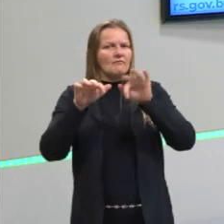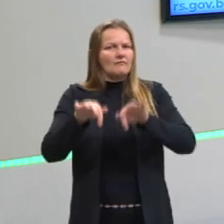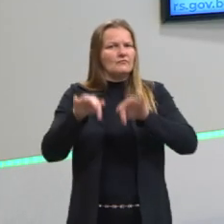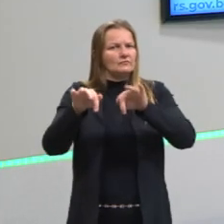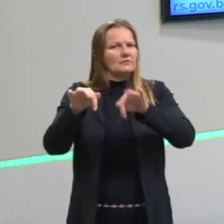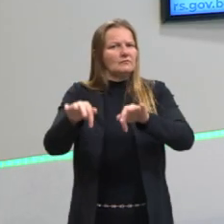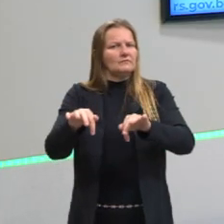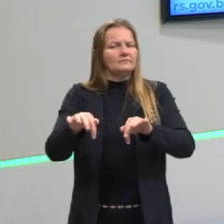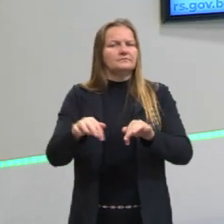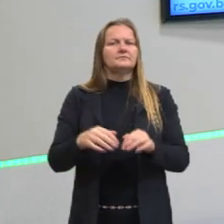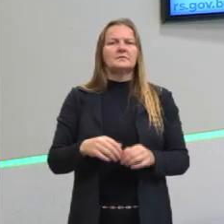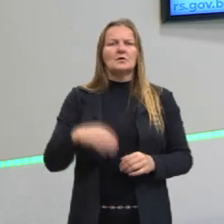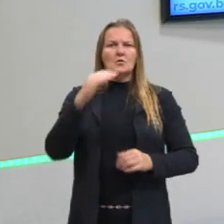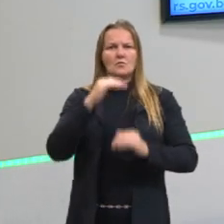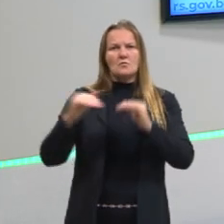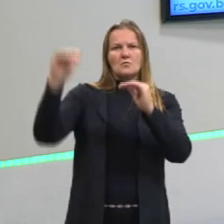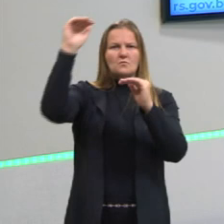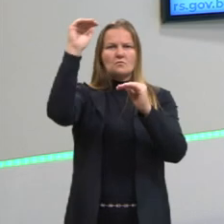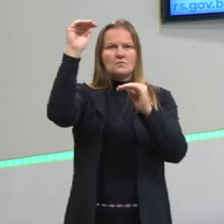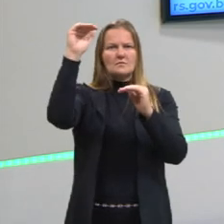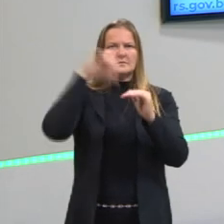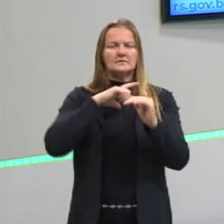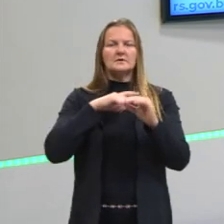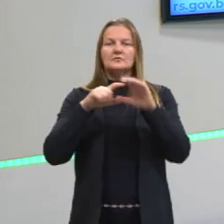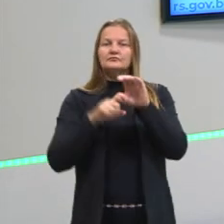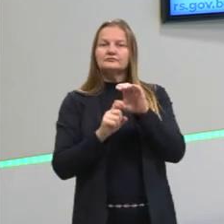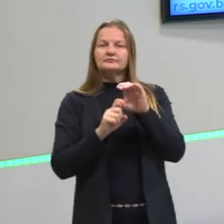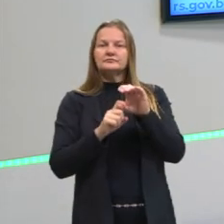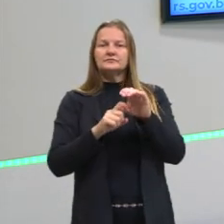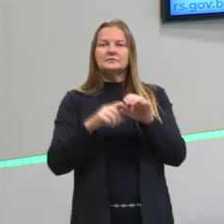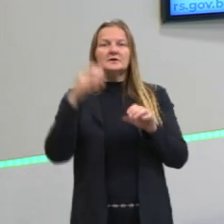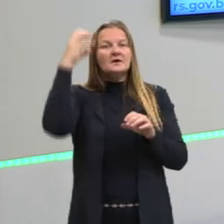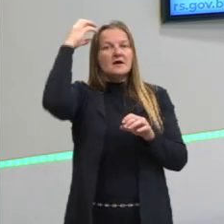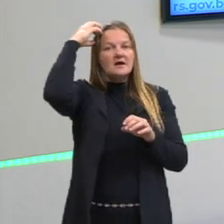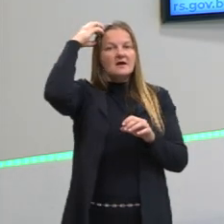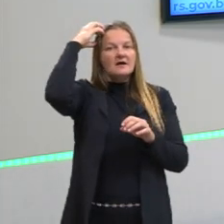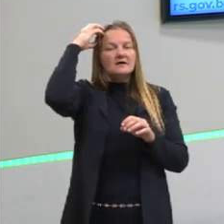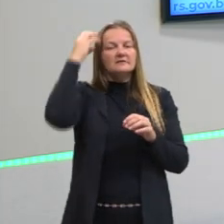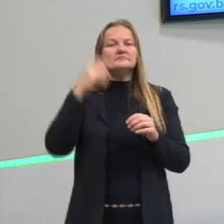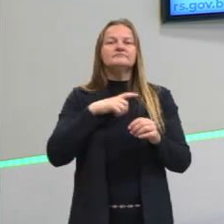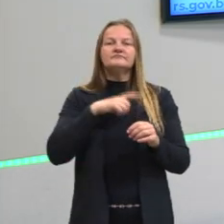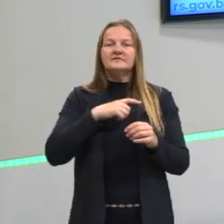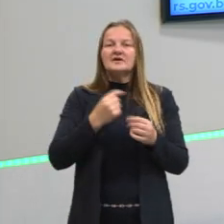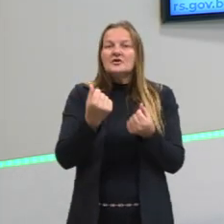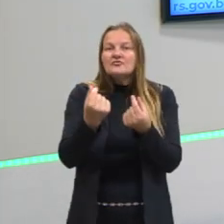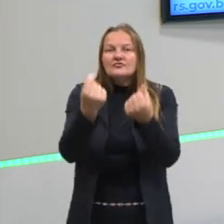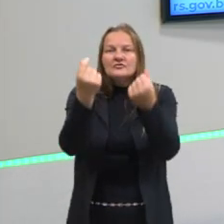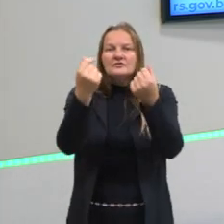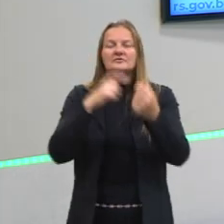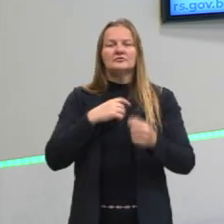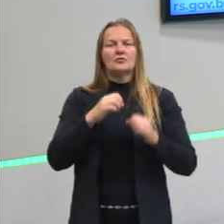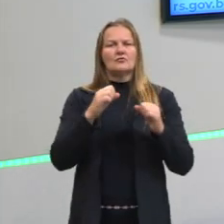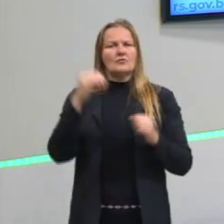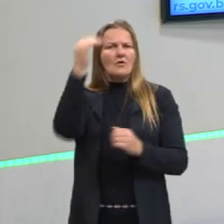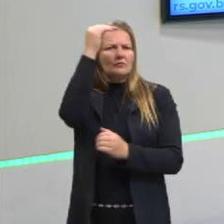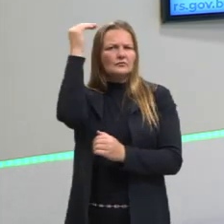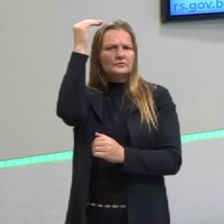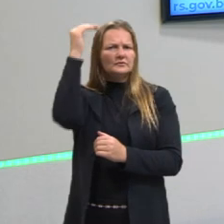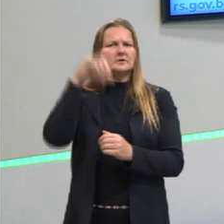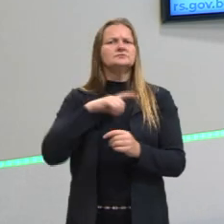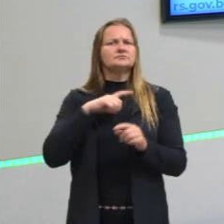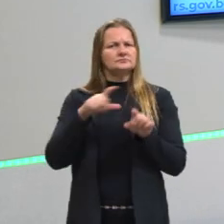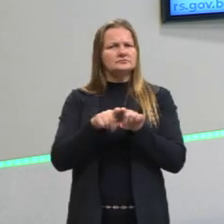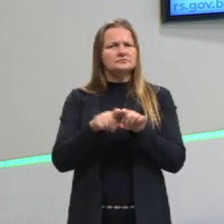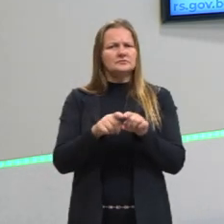Agora, esses nobres passam a depender do rei para conseguir ter rendas, para conseguir ter a sua autoridade, para conseguir manter